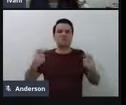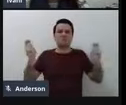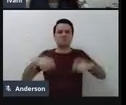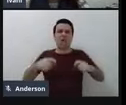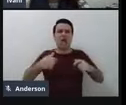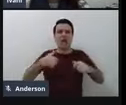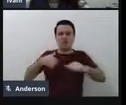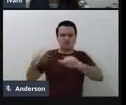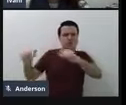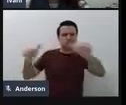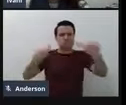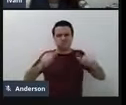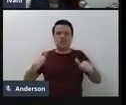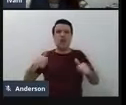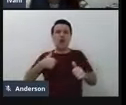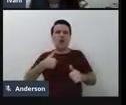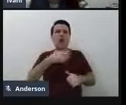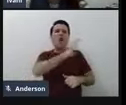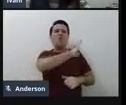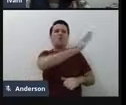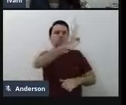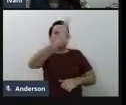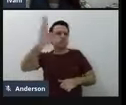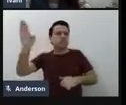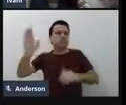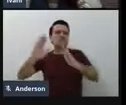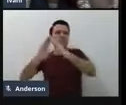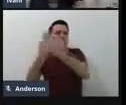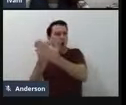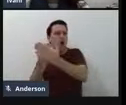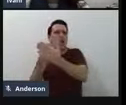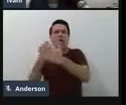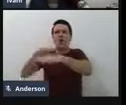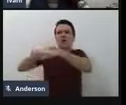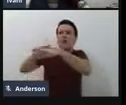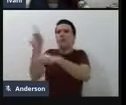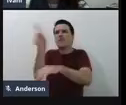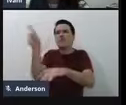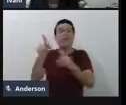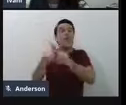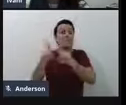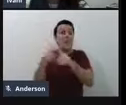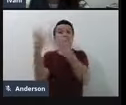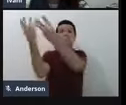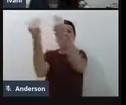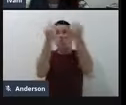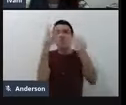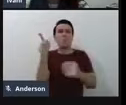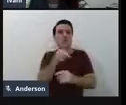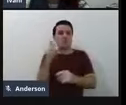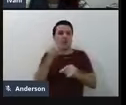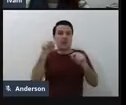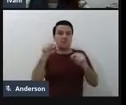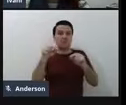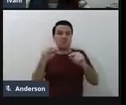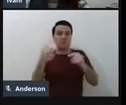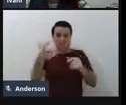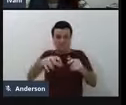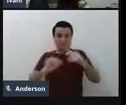ido nas escolas, conversar com muitos professores, tem recebido muitos professores também nos campos do UIFS, para